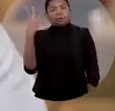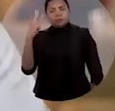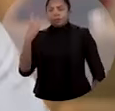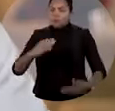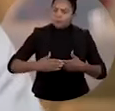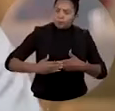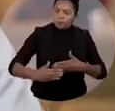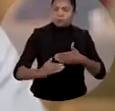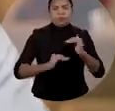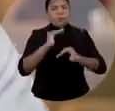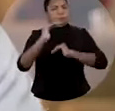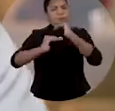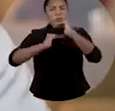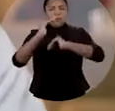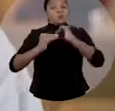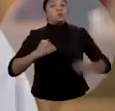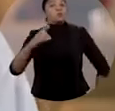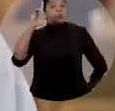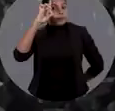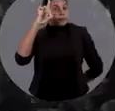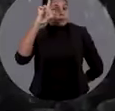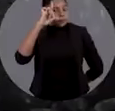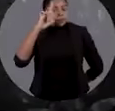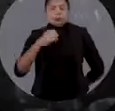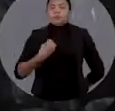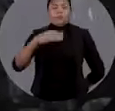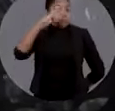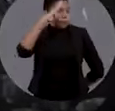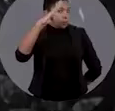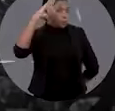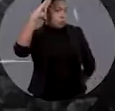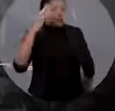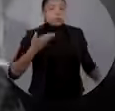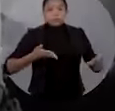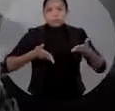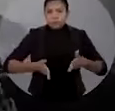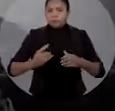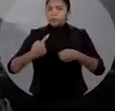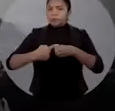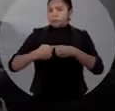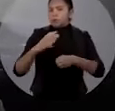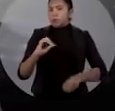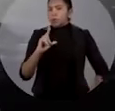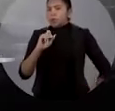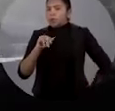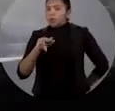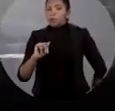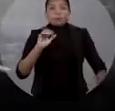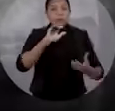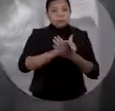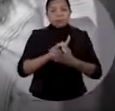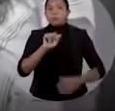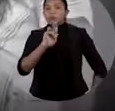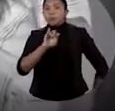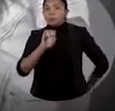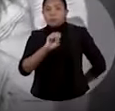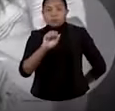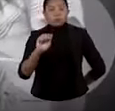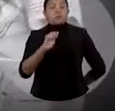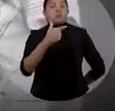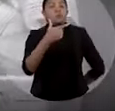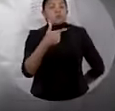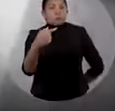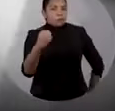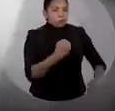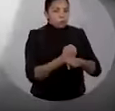seguir avançando cada vez mais. Carlos Brandão é de Colinas. Casado com Larissa há 27 anos, tem dois